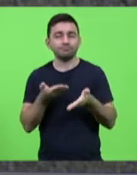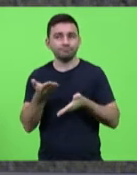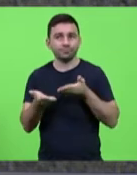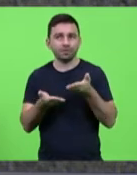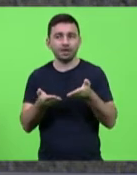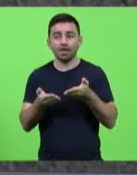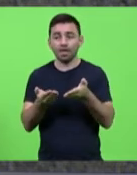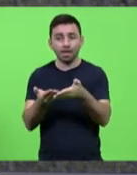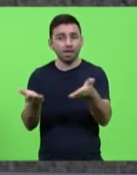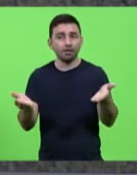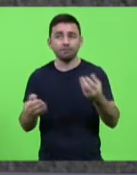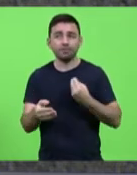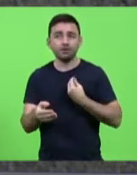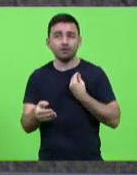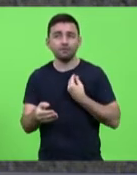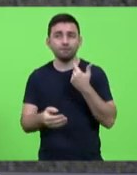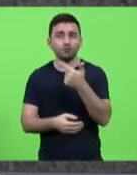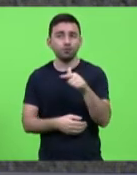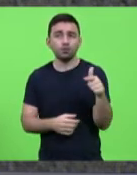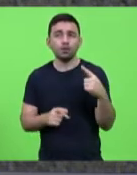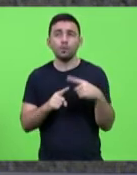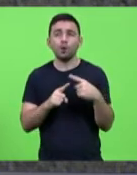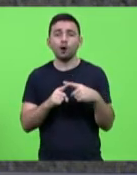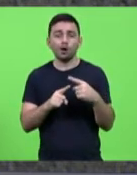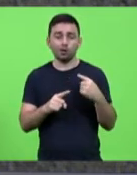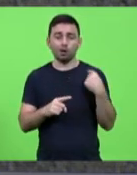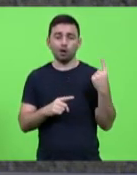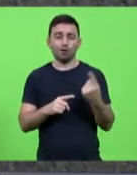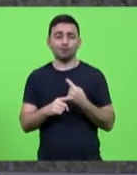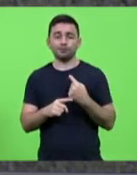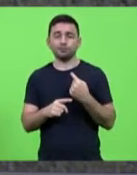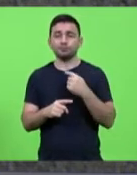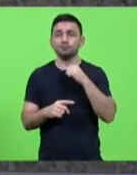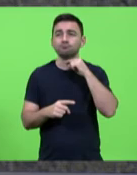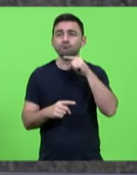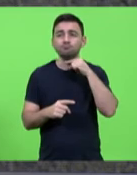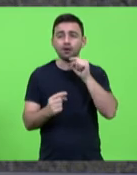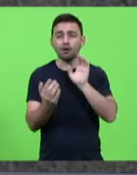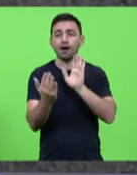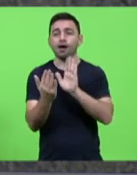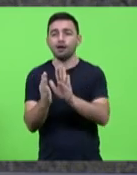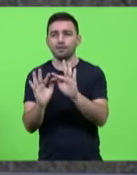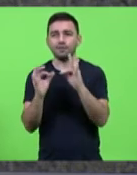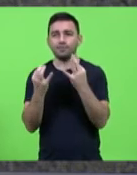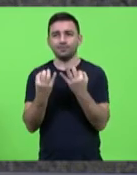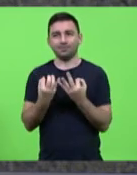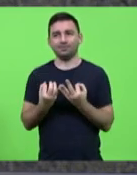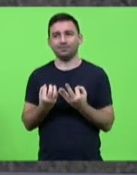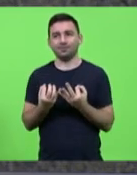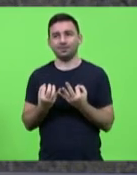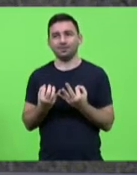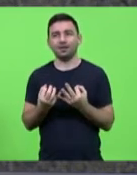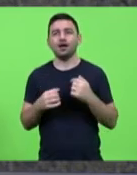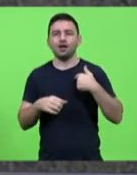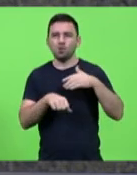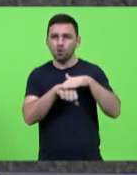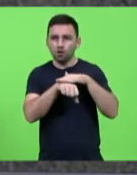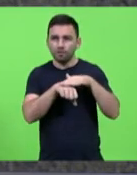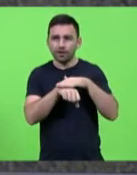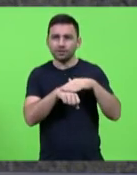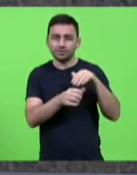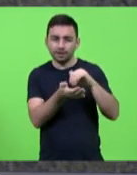presentes porque nós não temos como chegar nessas famílias. Então, conversando com o secretário,